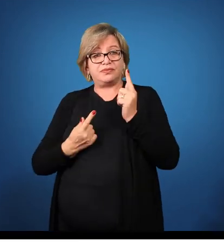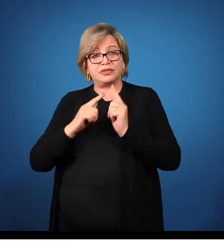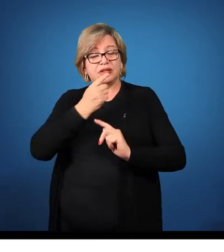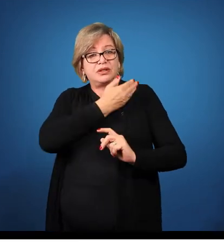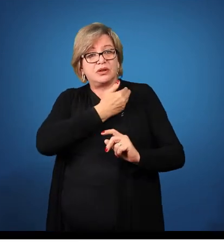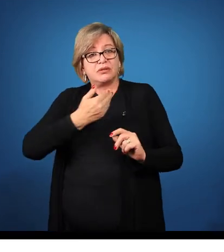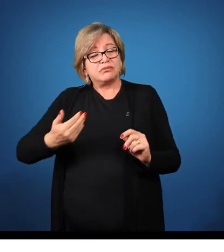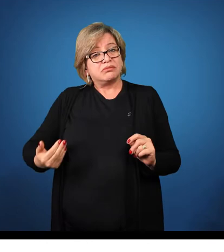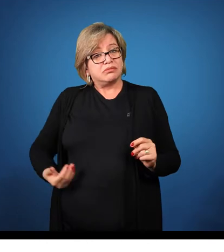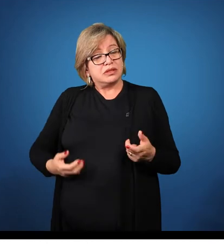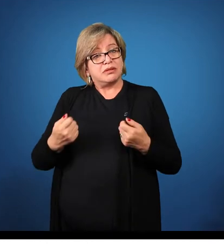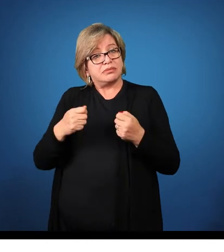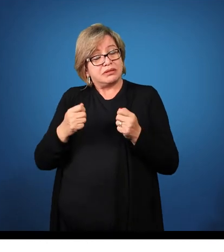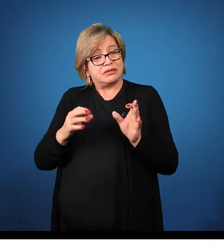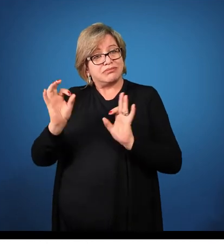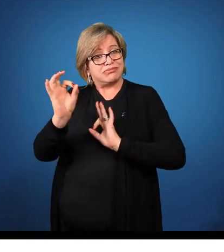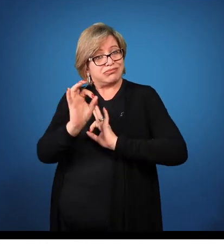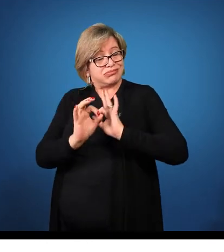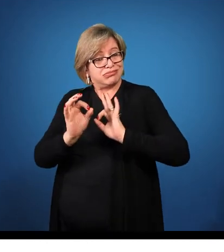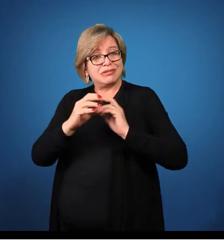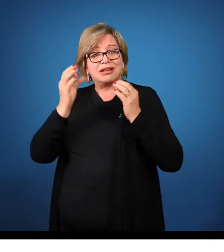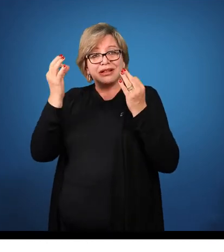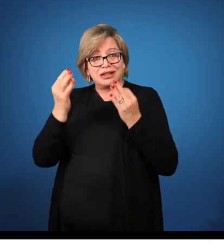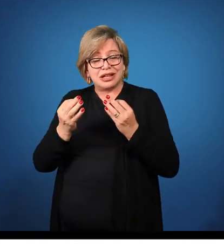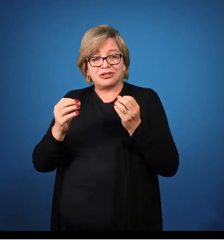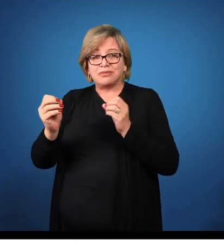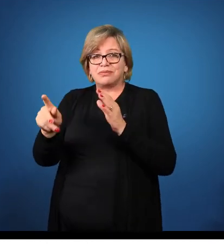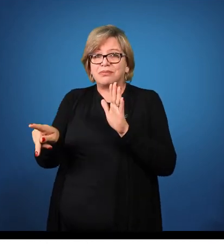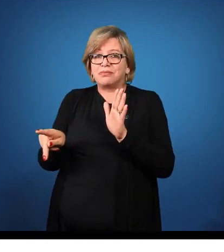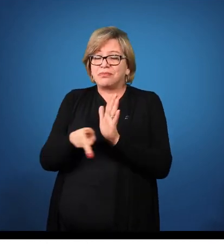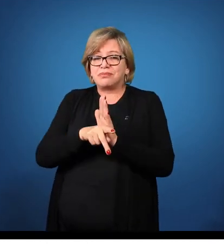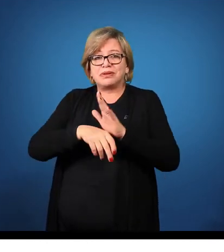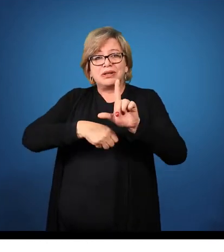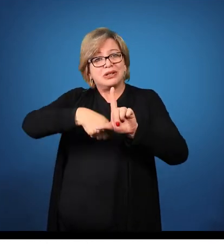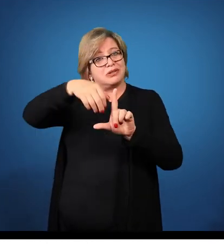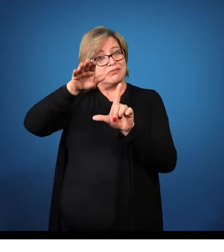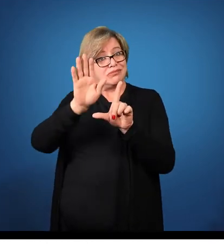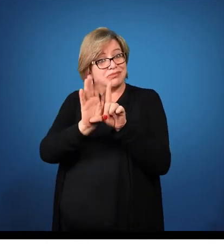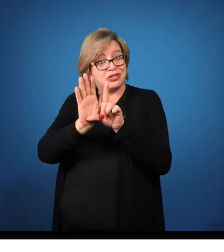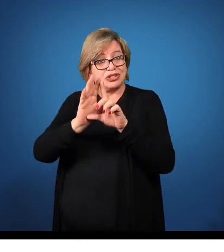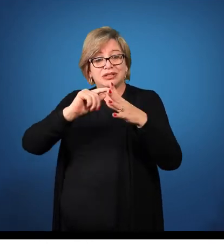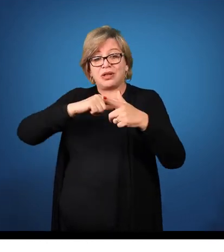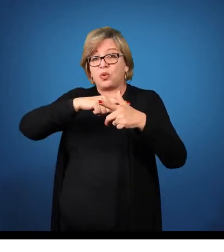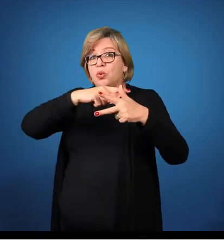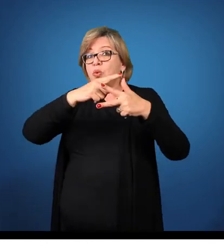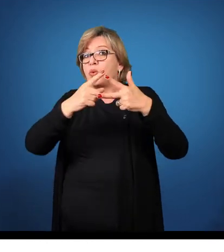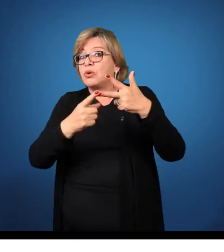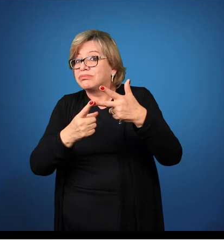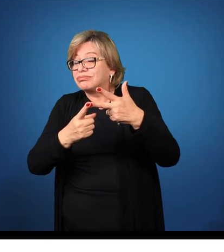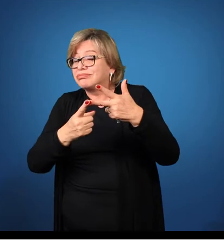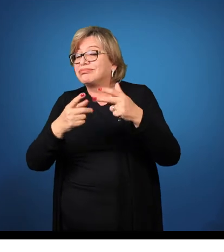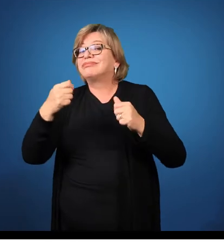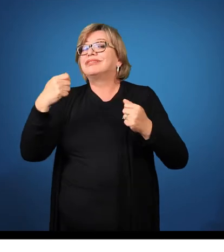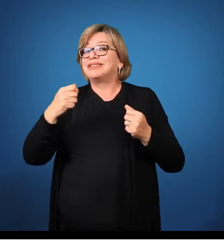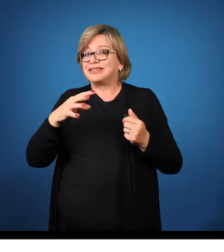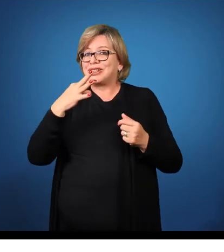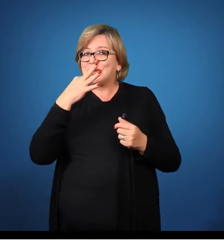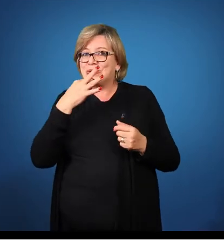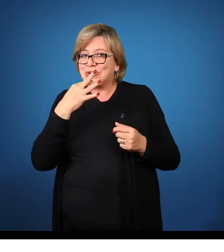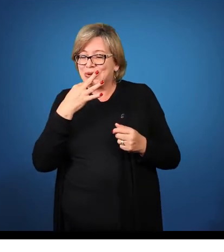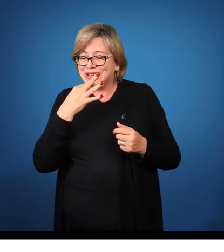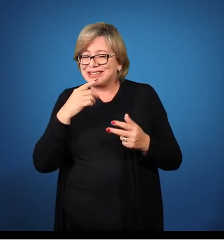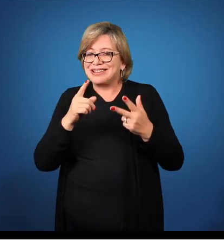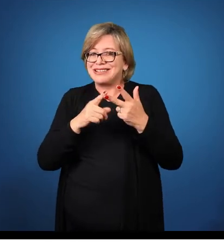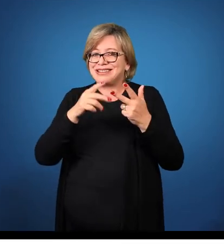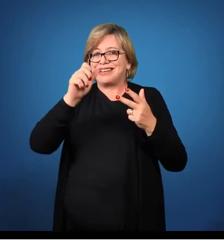sim a noção completa sobre o sistema de logística. E a armazenagem é um dos tripés